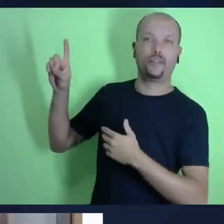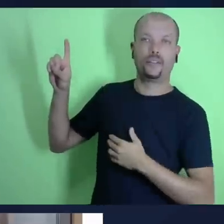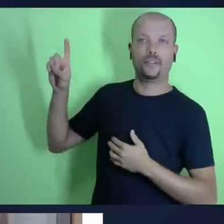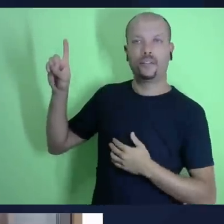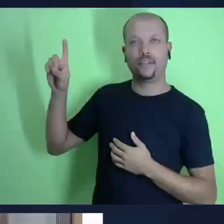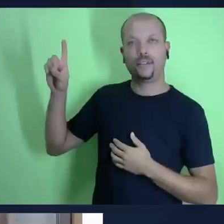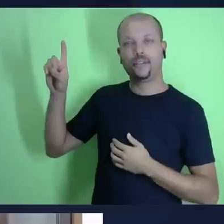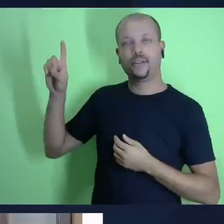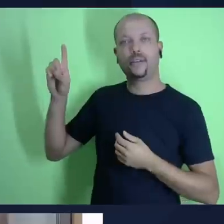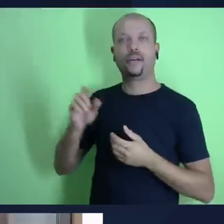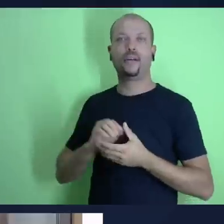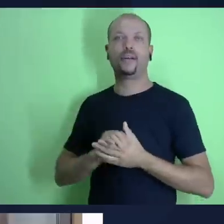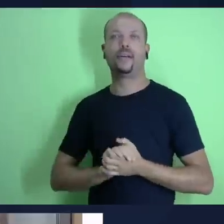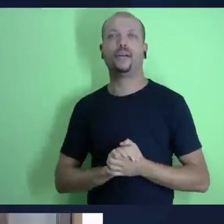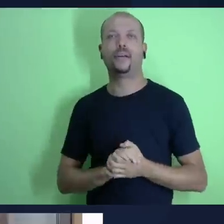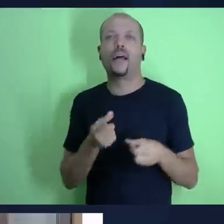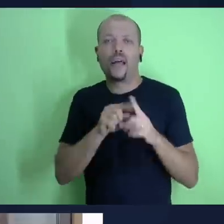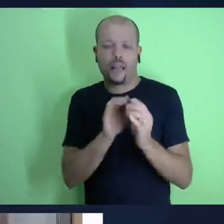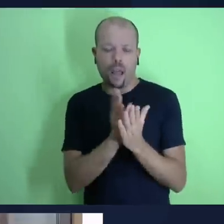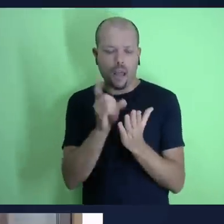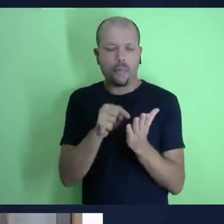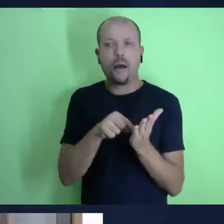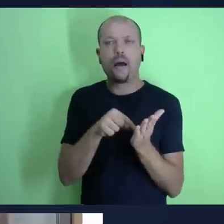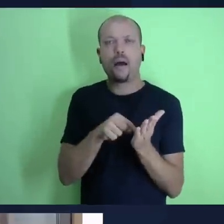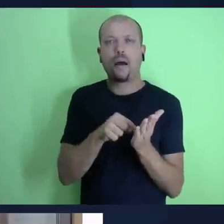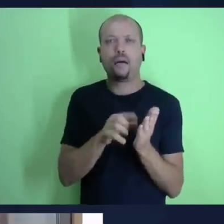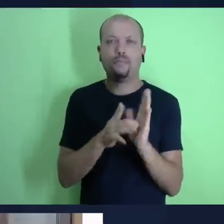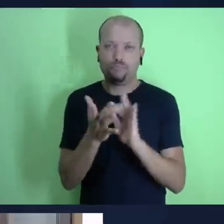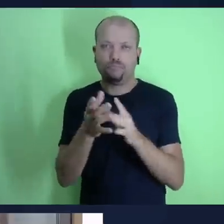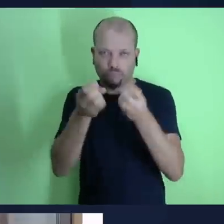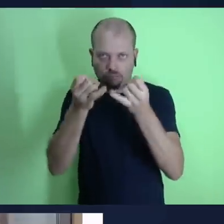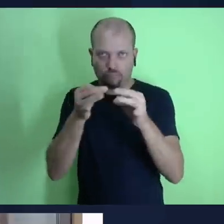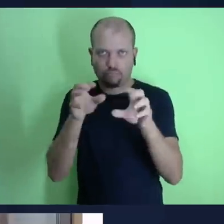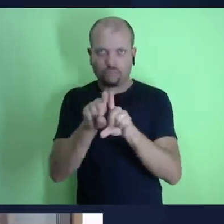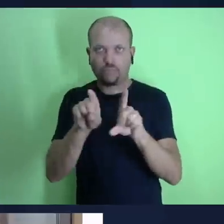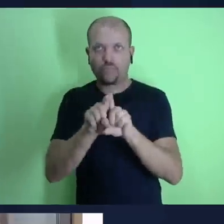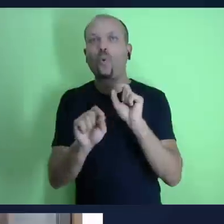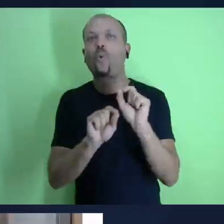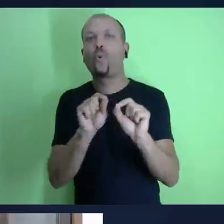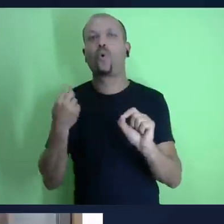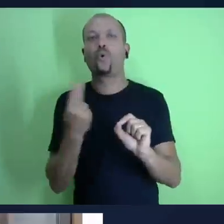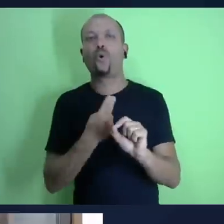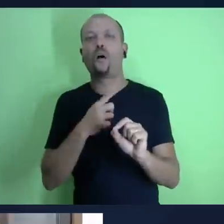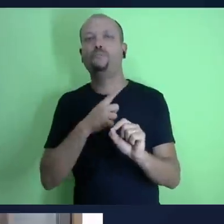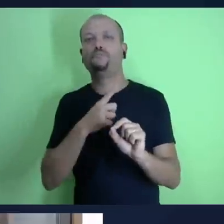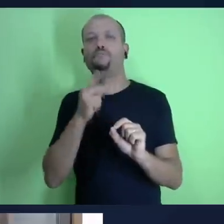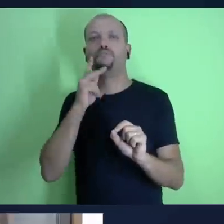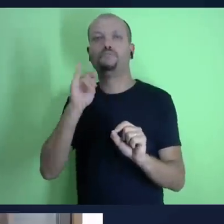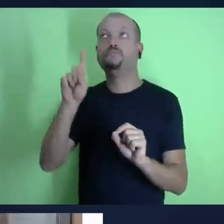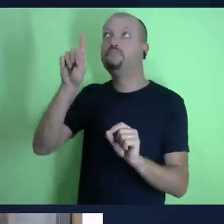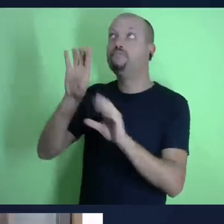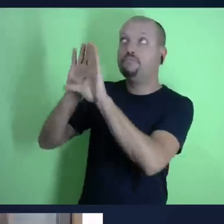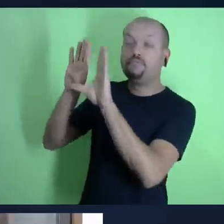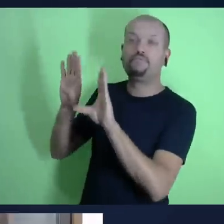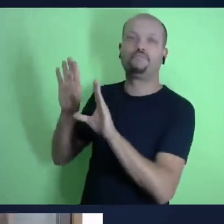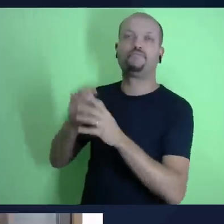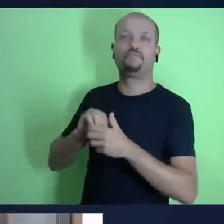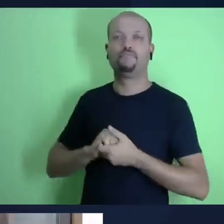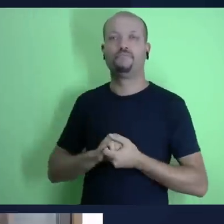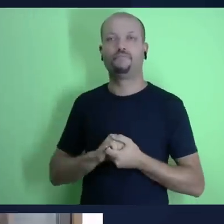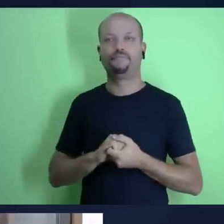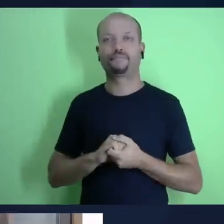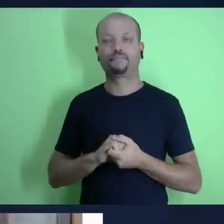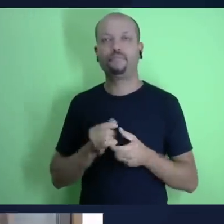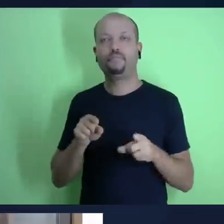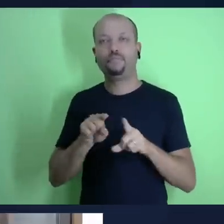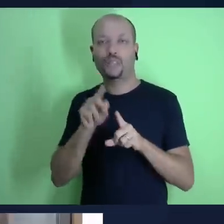pai todo poderoso ele quer se relacionar comigo aí eu fico pensando assim como é que uma